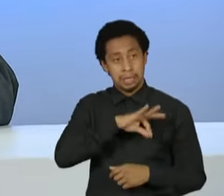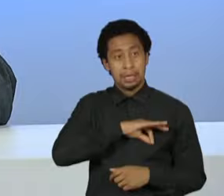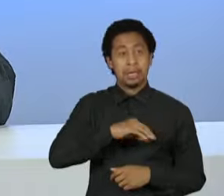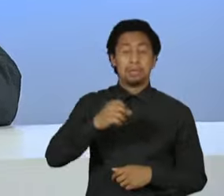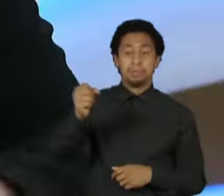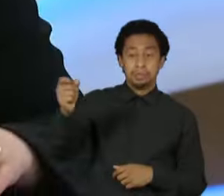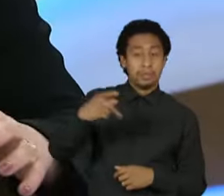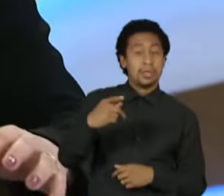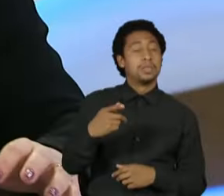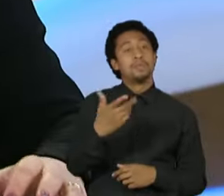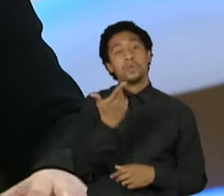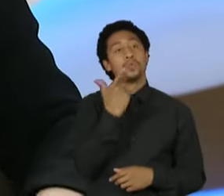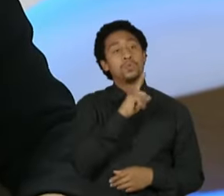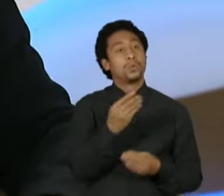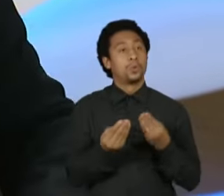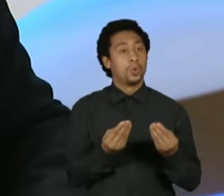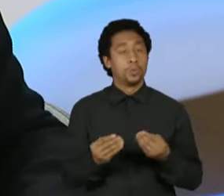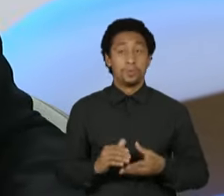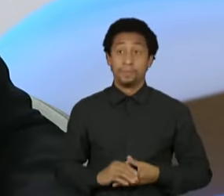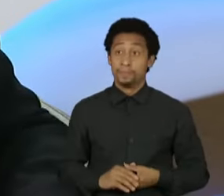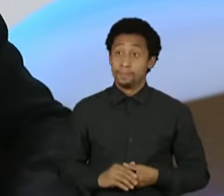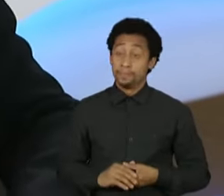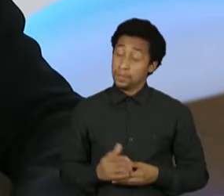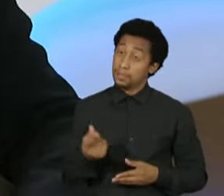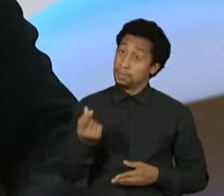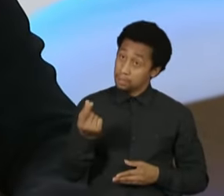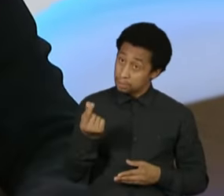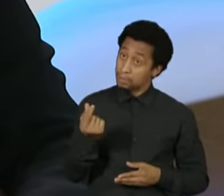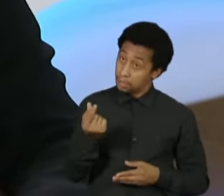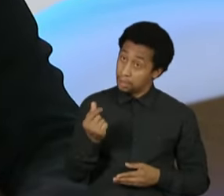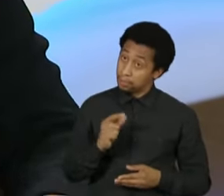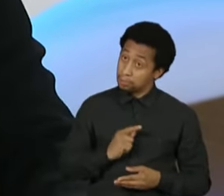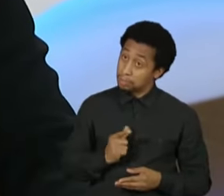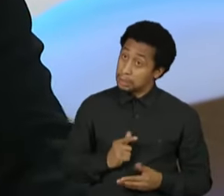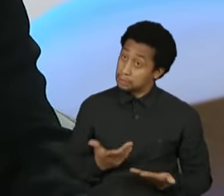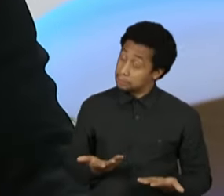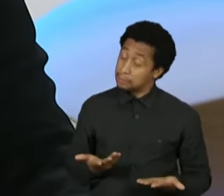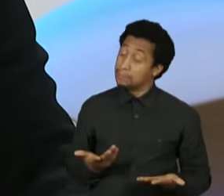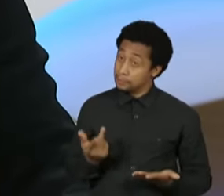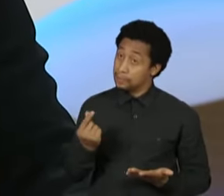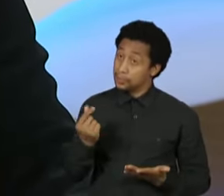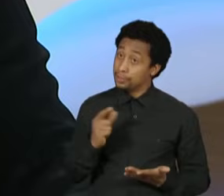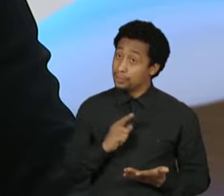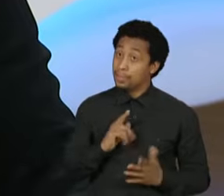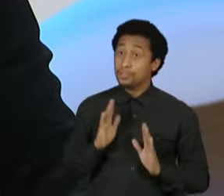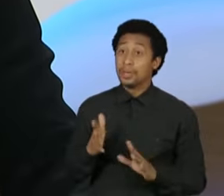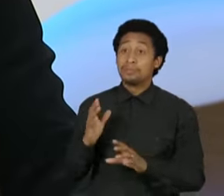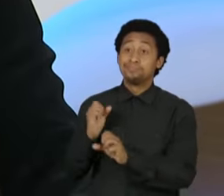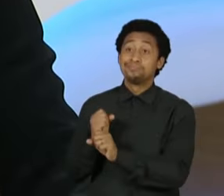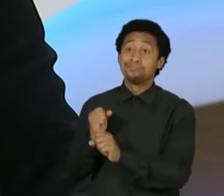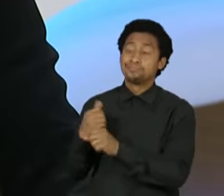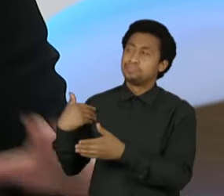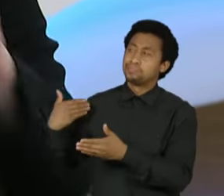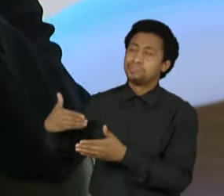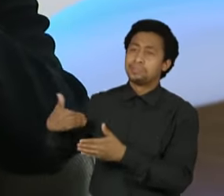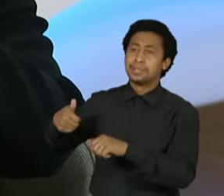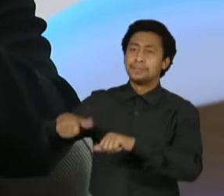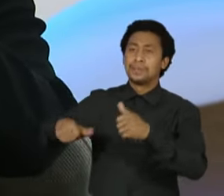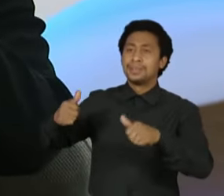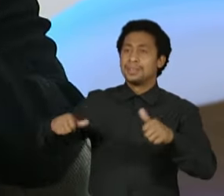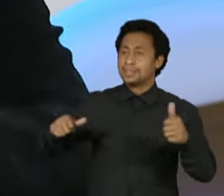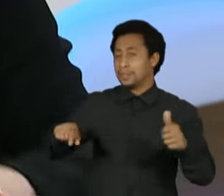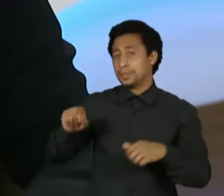espaço? Dinheiro tem, Katerina. Isso eu posso te garantir. Nós já estamos fazendo essa avaliação já há alguns anos dentro do Senado Federal.